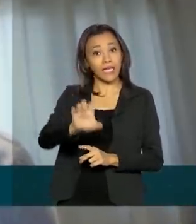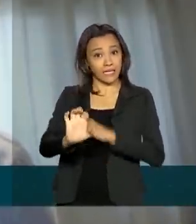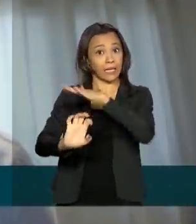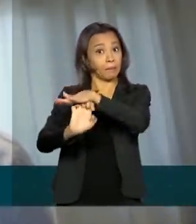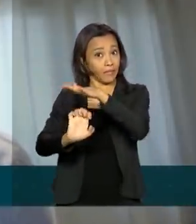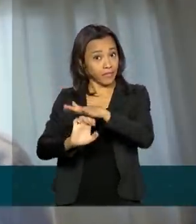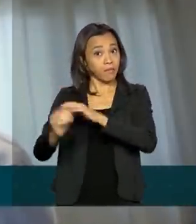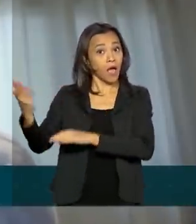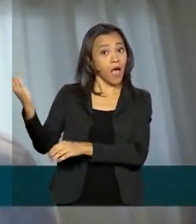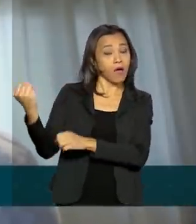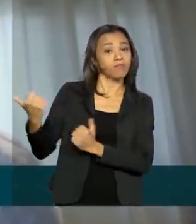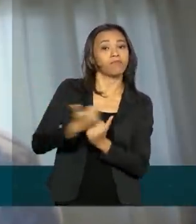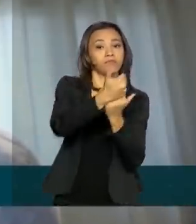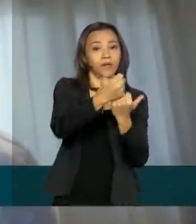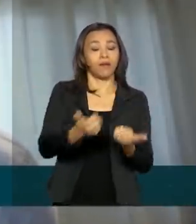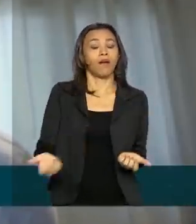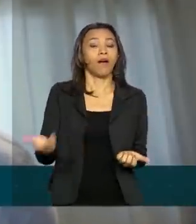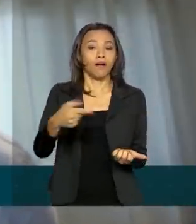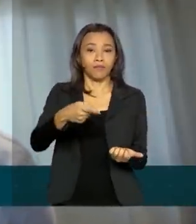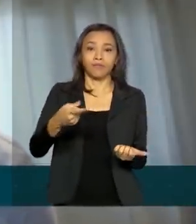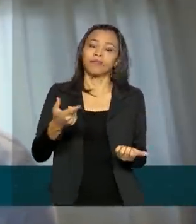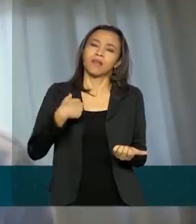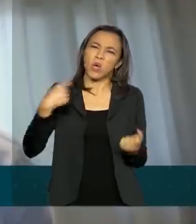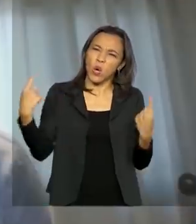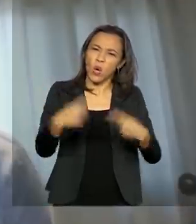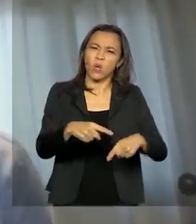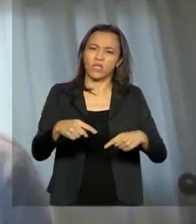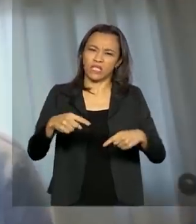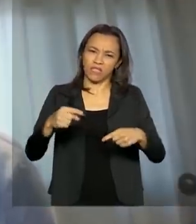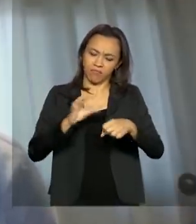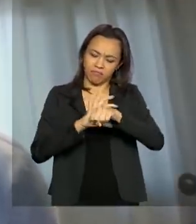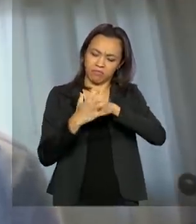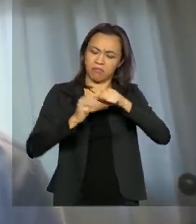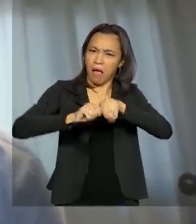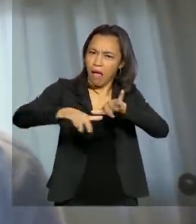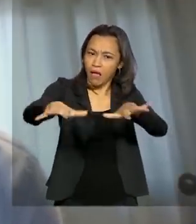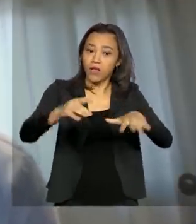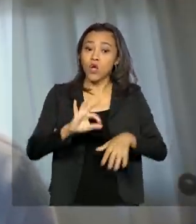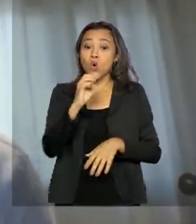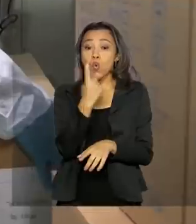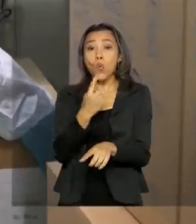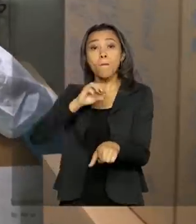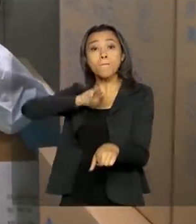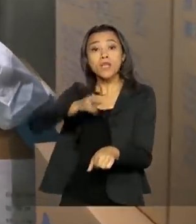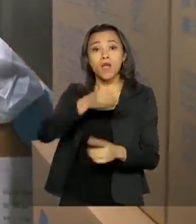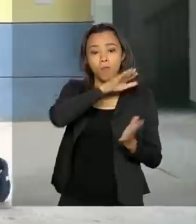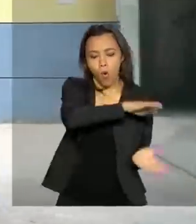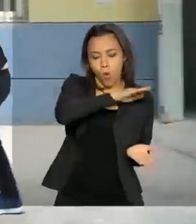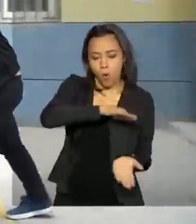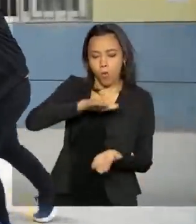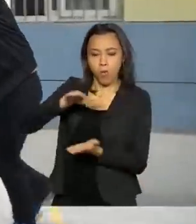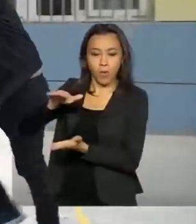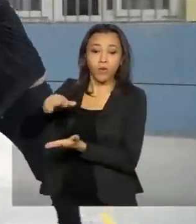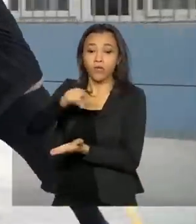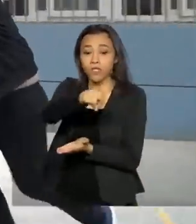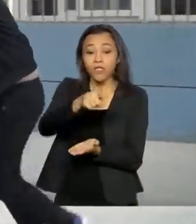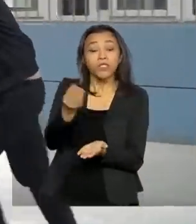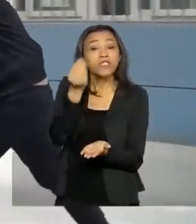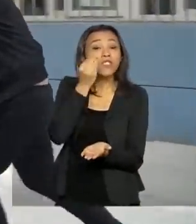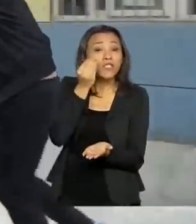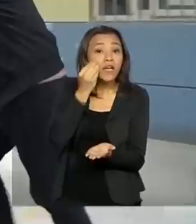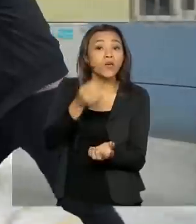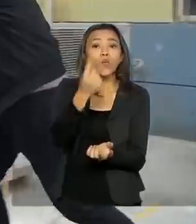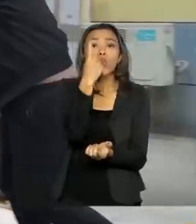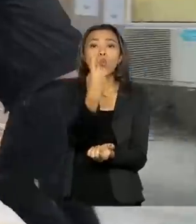para ajudar no combate a disseminação da doença. Chegaram aqui no Brasil, então, um milhão de kits de testes rápidos, um milhão